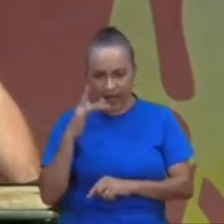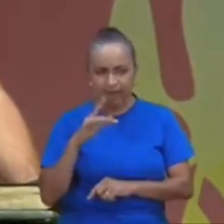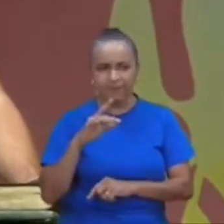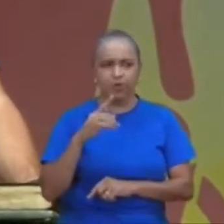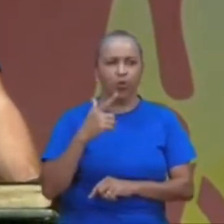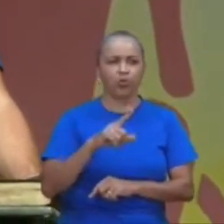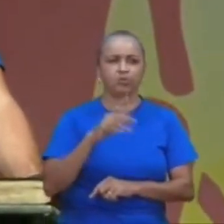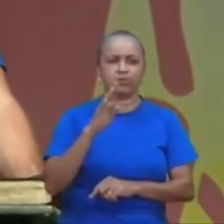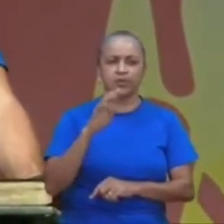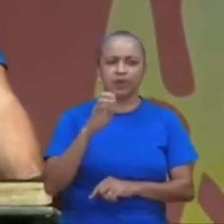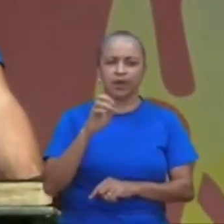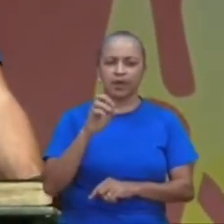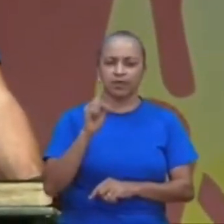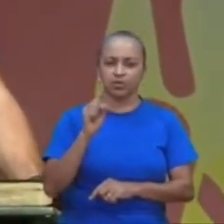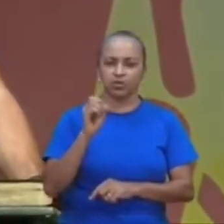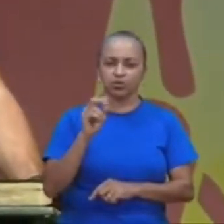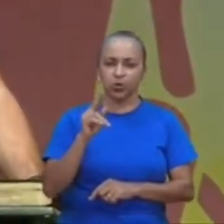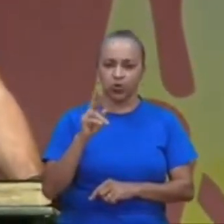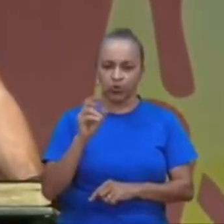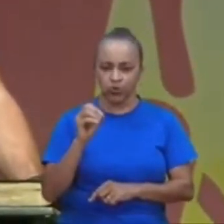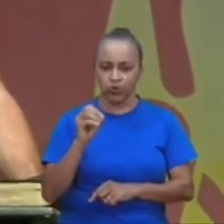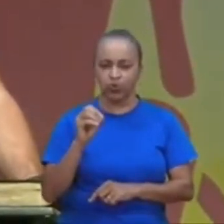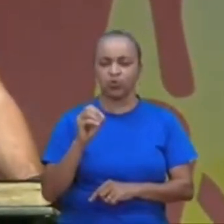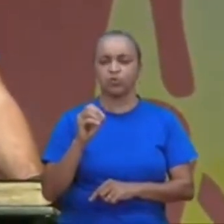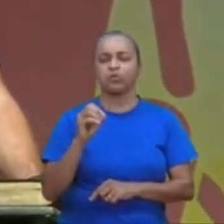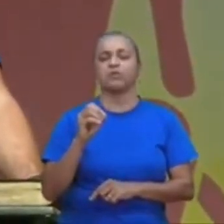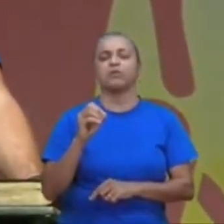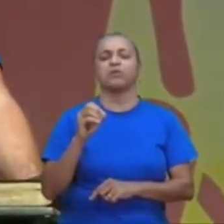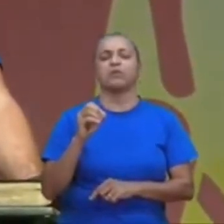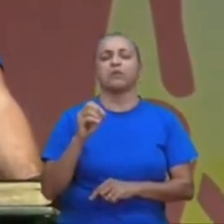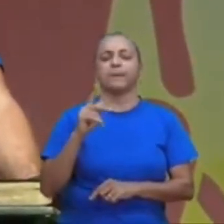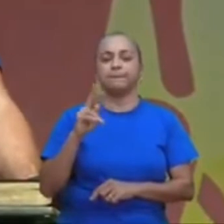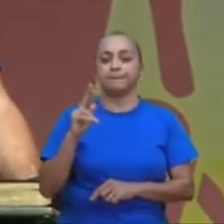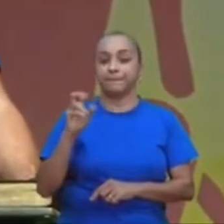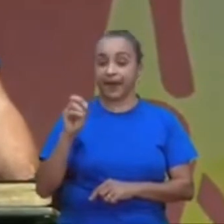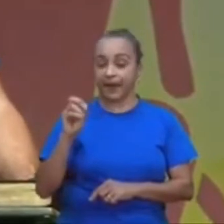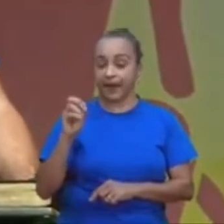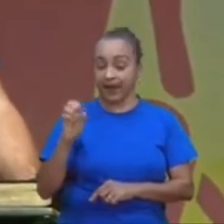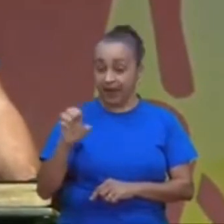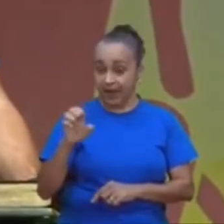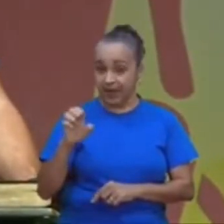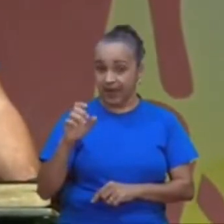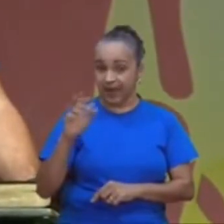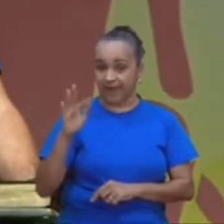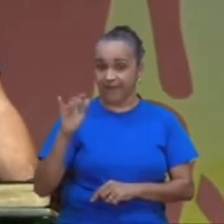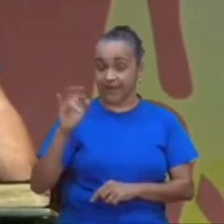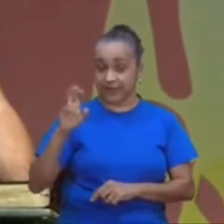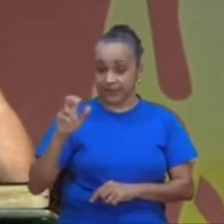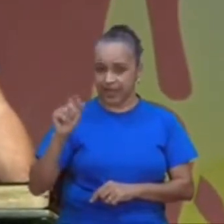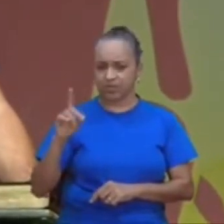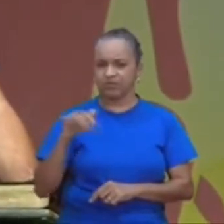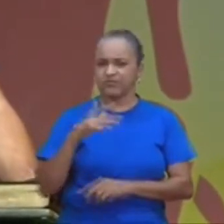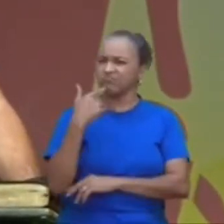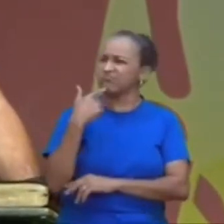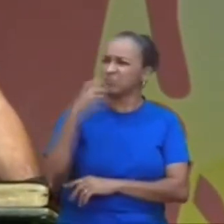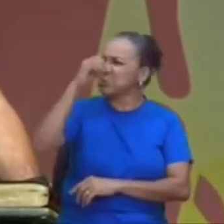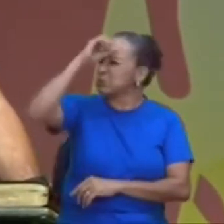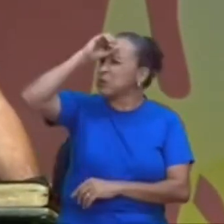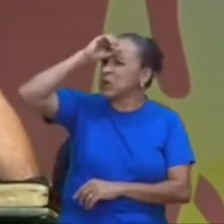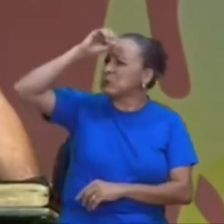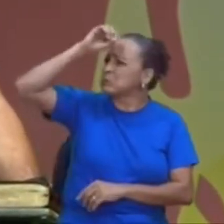prefixado, tesouro IPCA, com juros semestrais, se você não sabe, do que eu estou falando, se você não sabe, o é tesouro